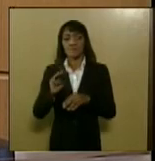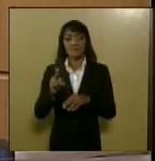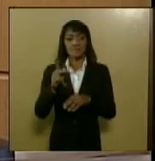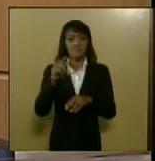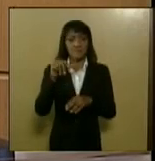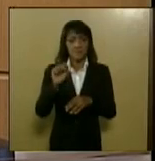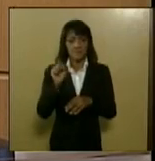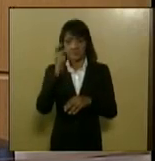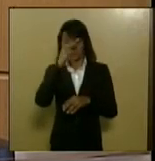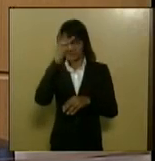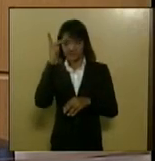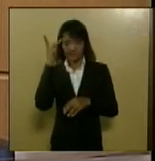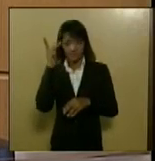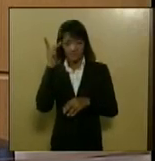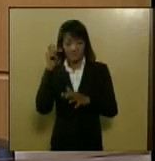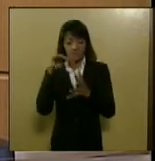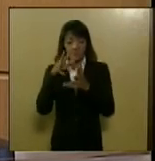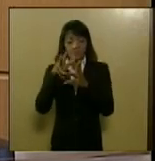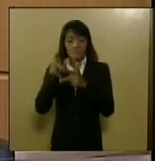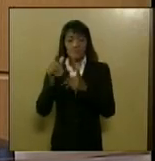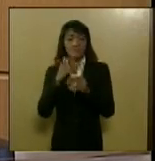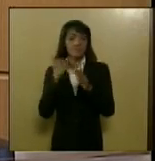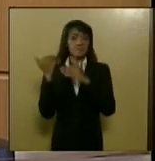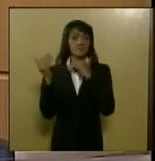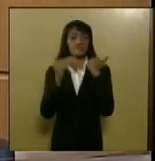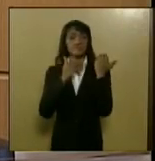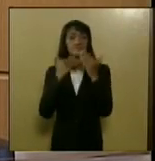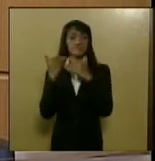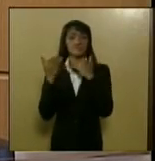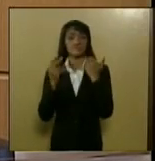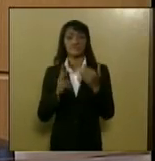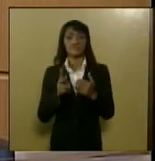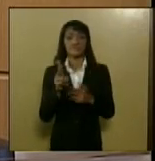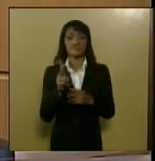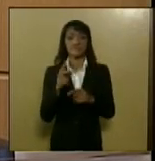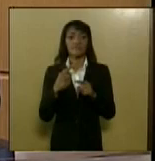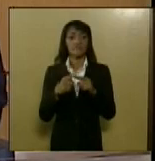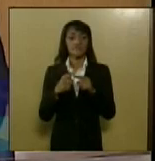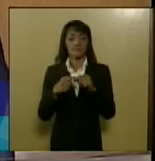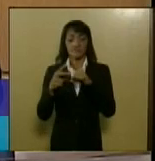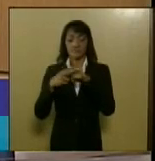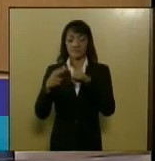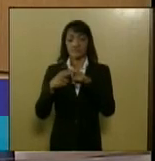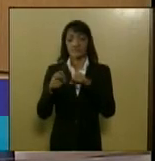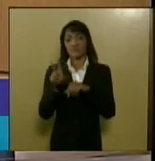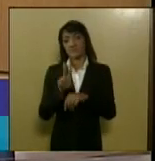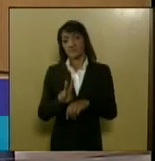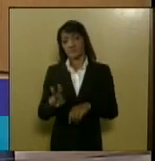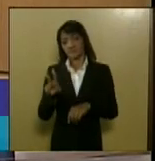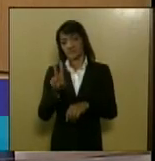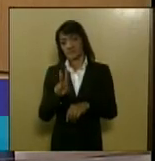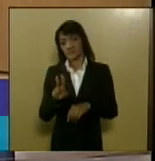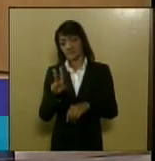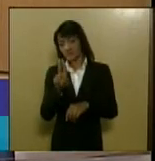anualmente em doenças decorrentes do uso do cigarro e